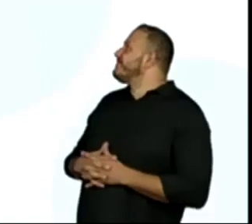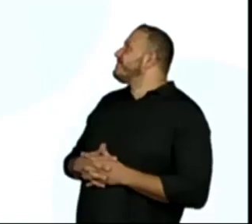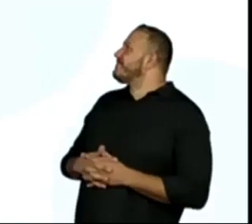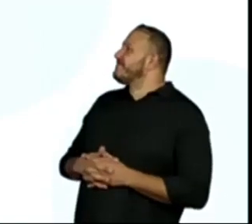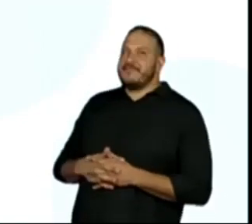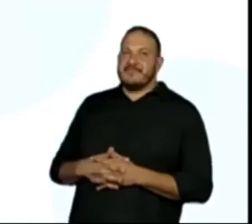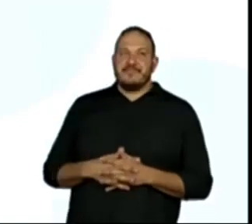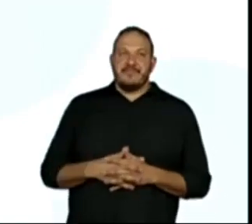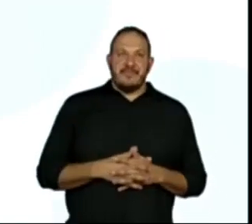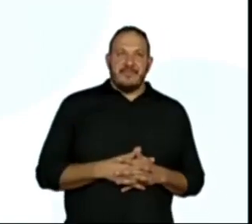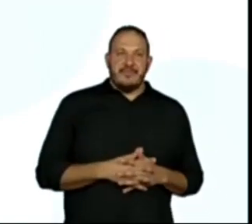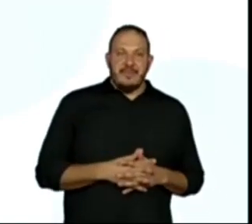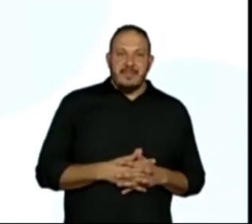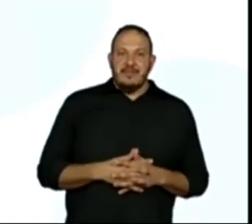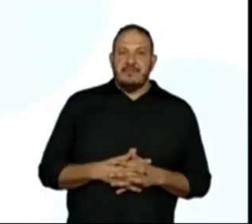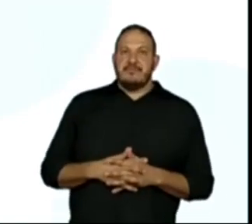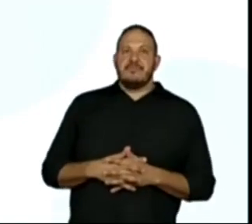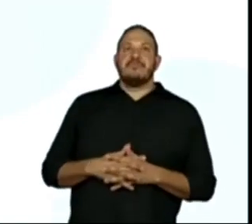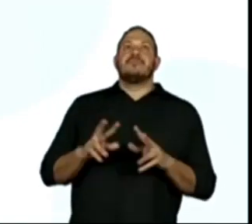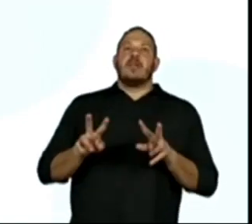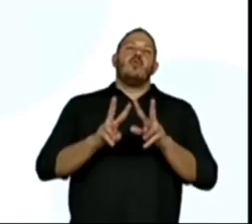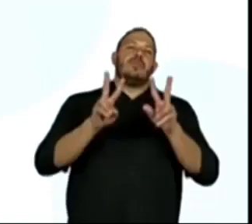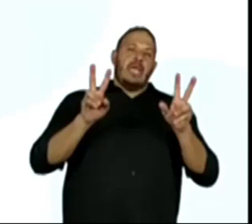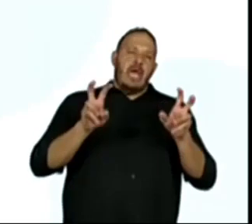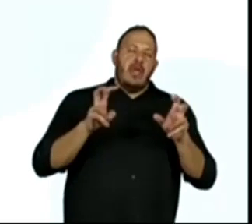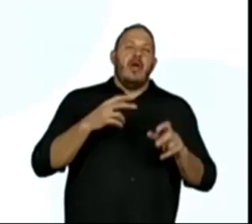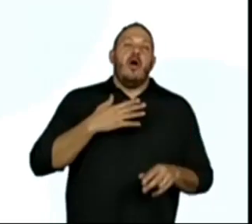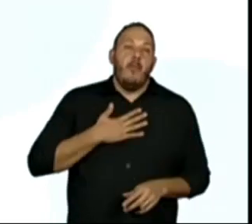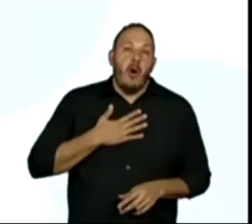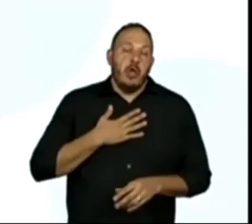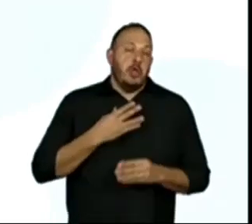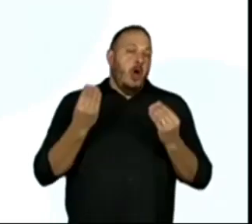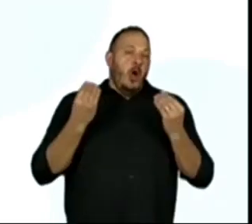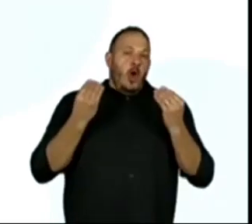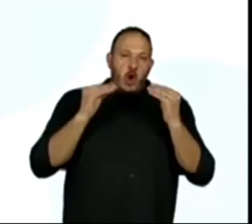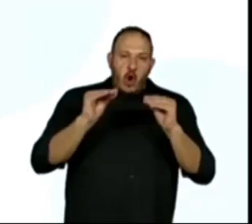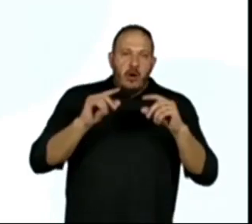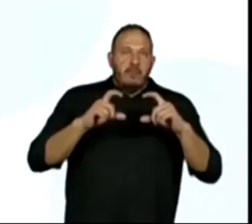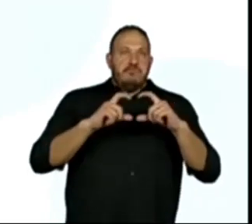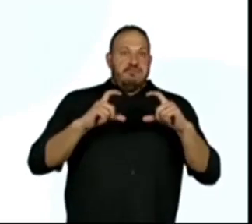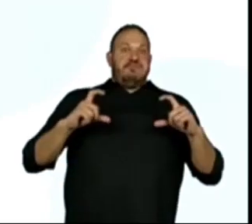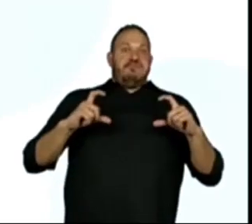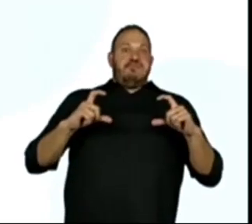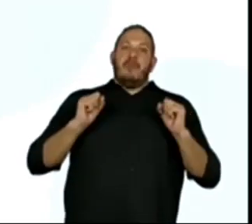Ó, título que eu posso pôr em destaque.